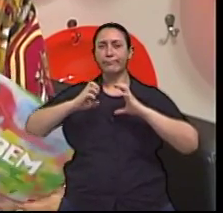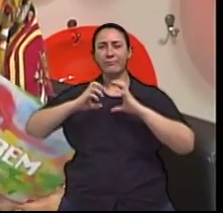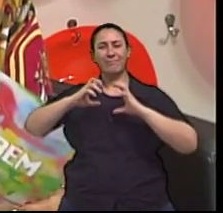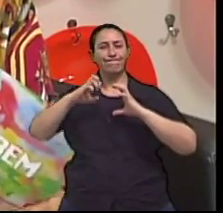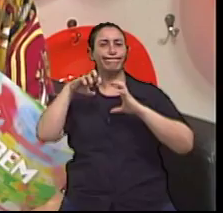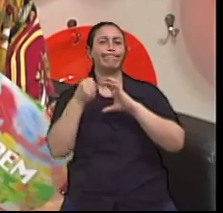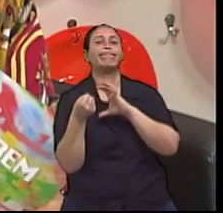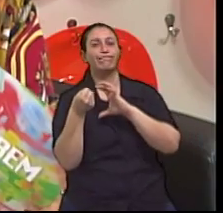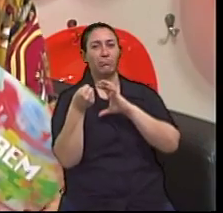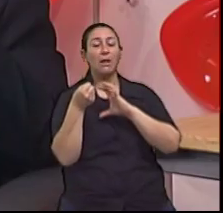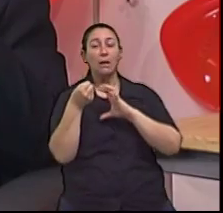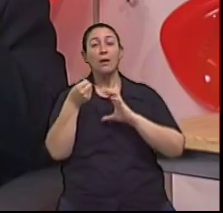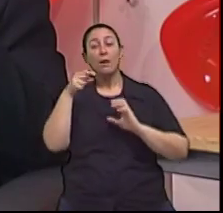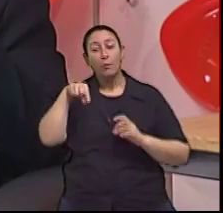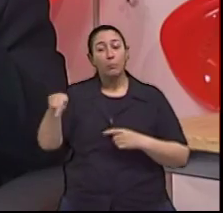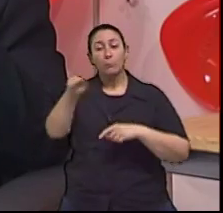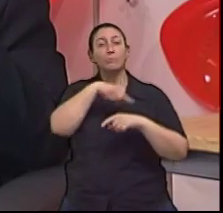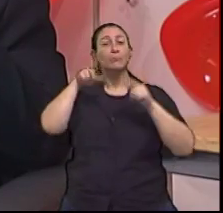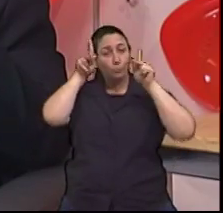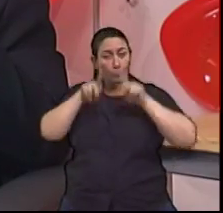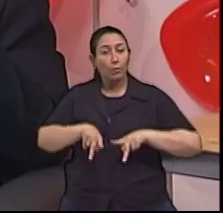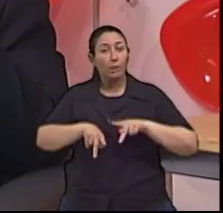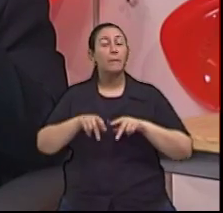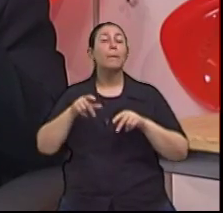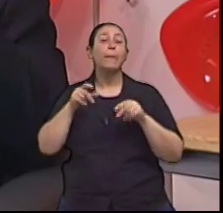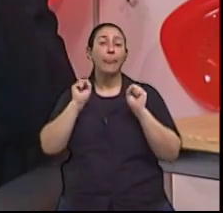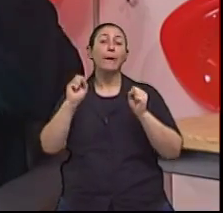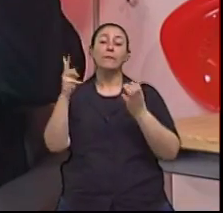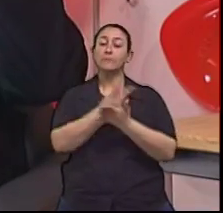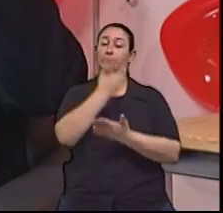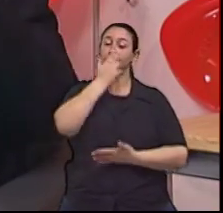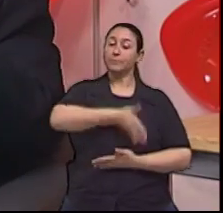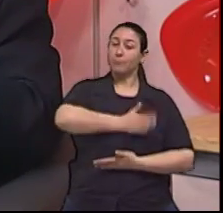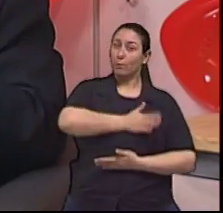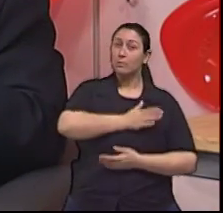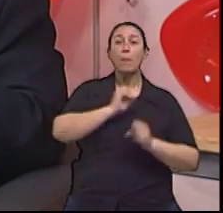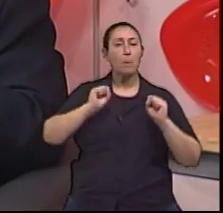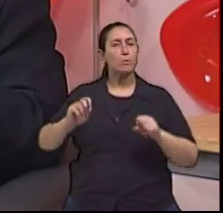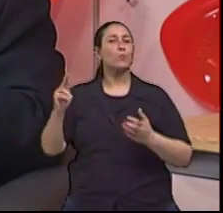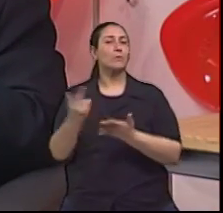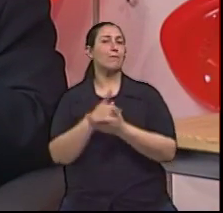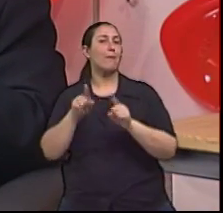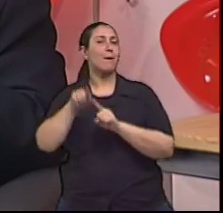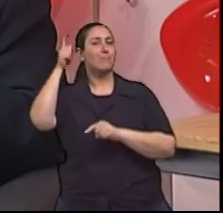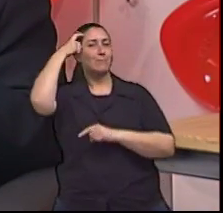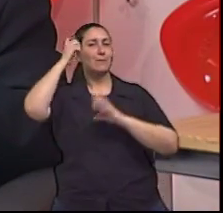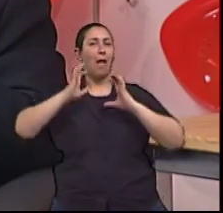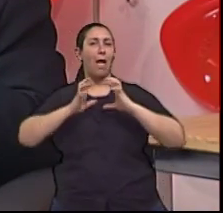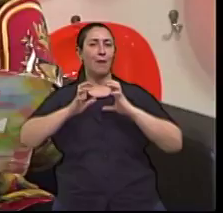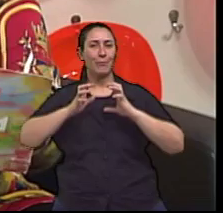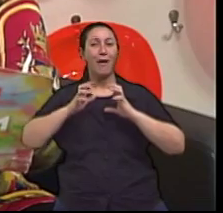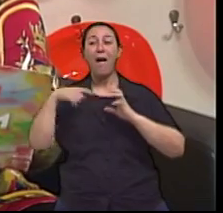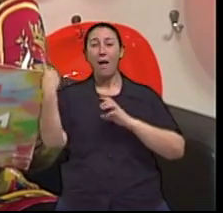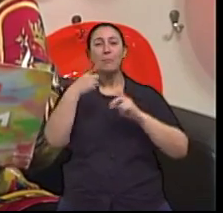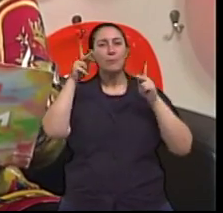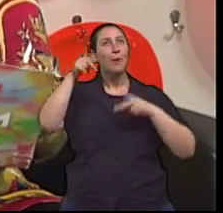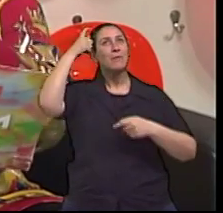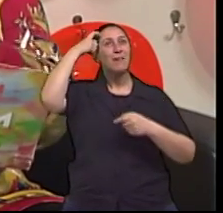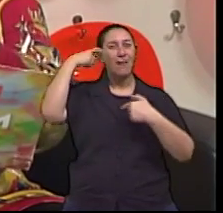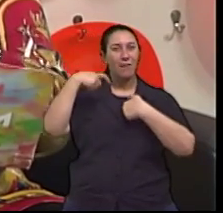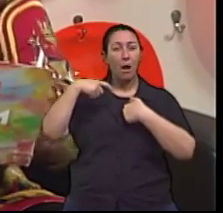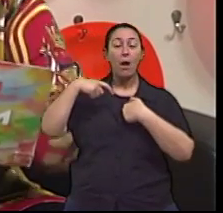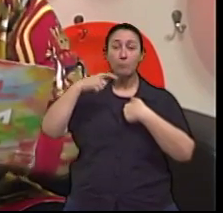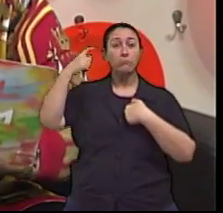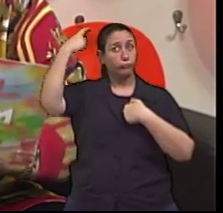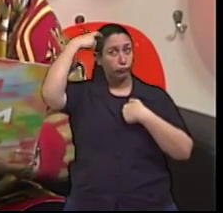artérias. E os mesmos fatores de risco para o coração, também são fatores de risco para o cérebro. Exatamente. Até não sei se o cérebro não é